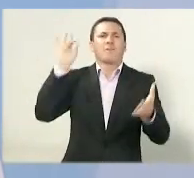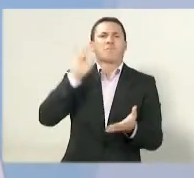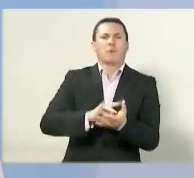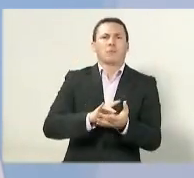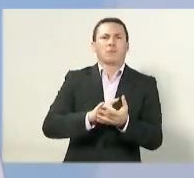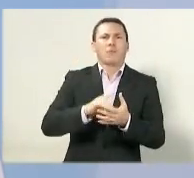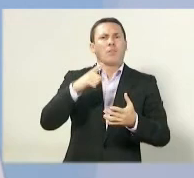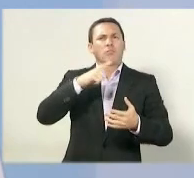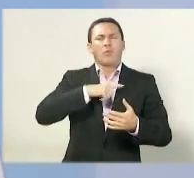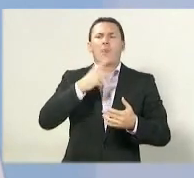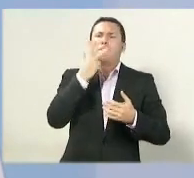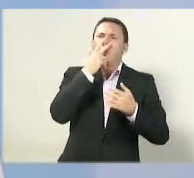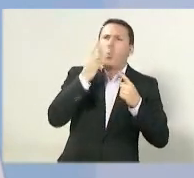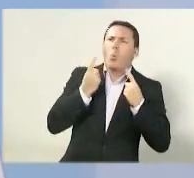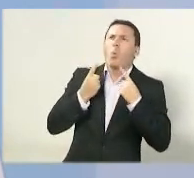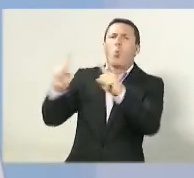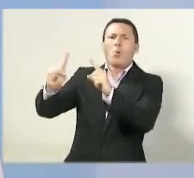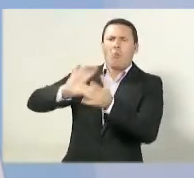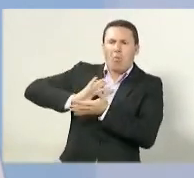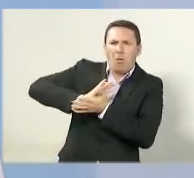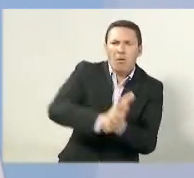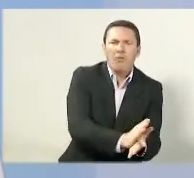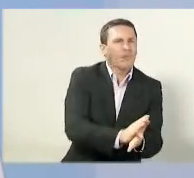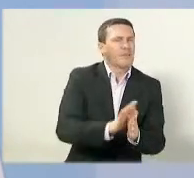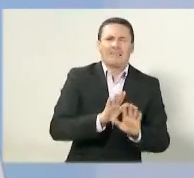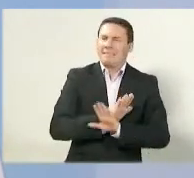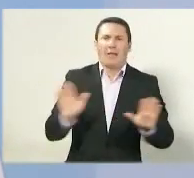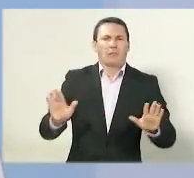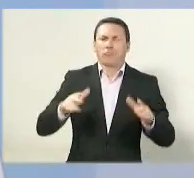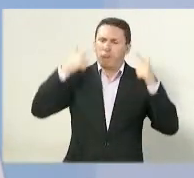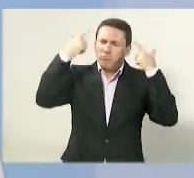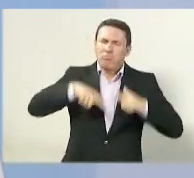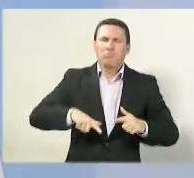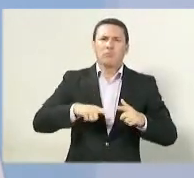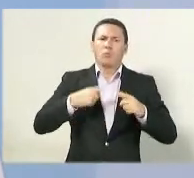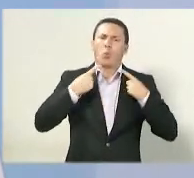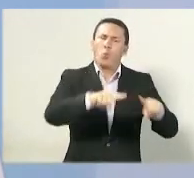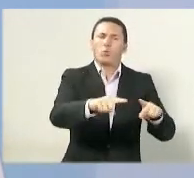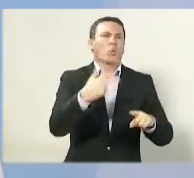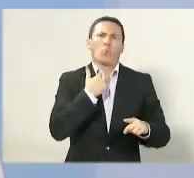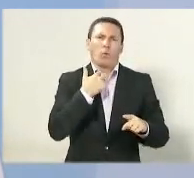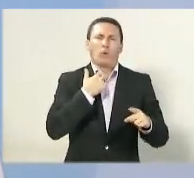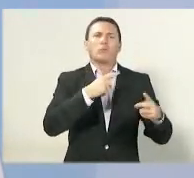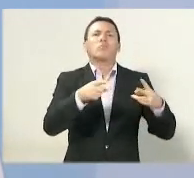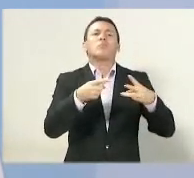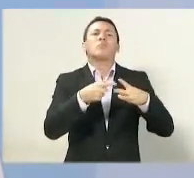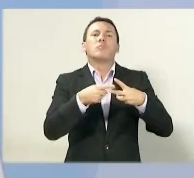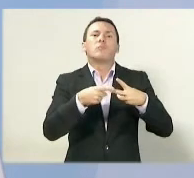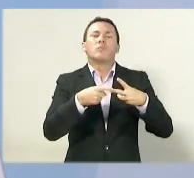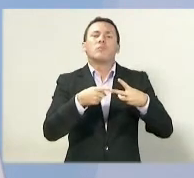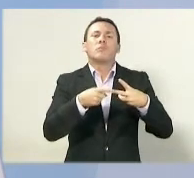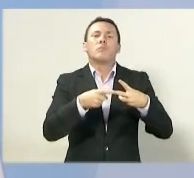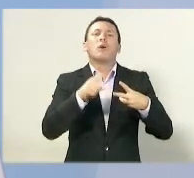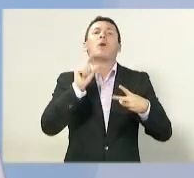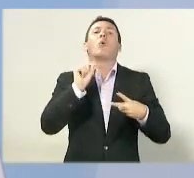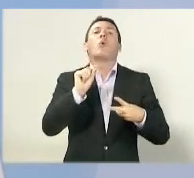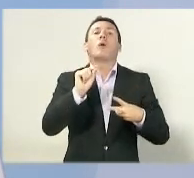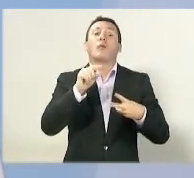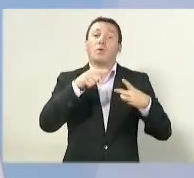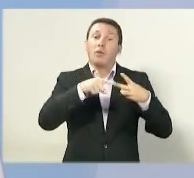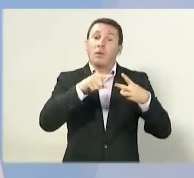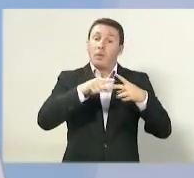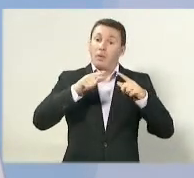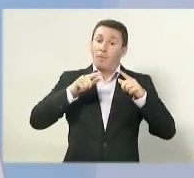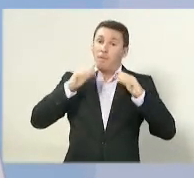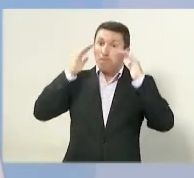O segundo eixo é o Estado a serviço do povo, entendendo que esse Estado, ele precisa estar a serviço da